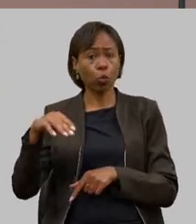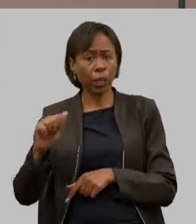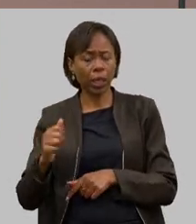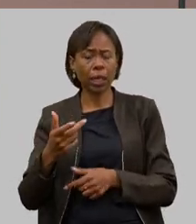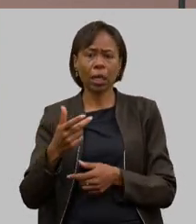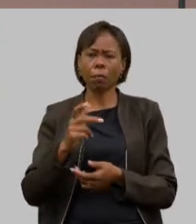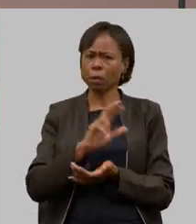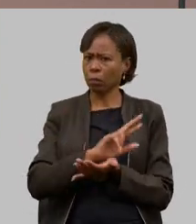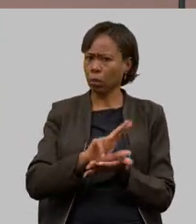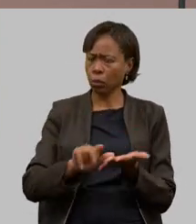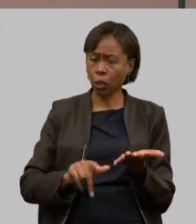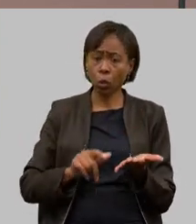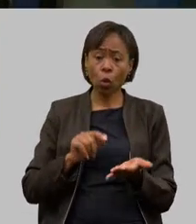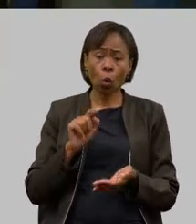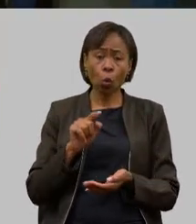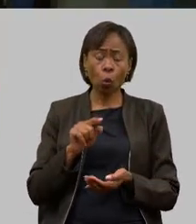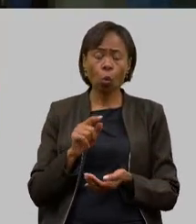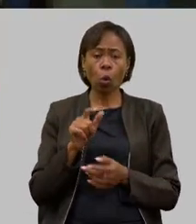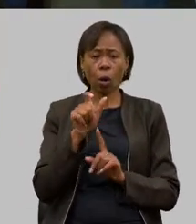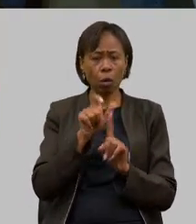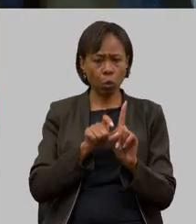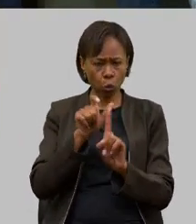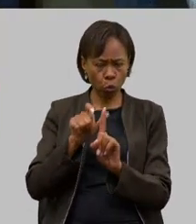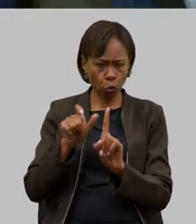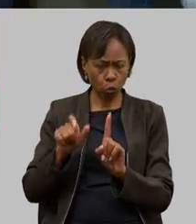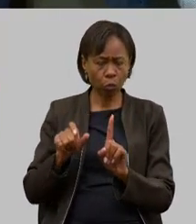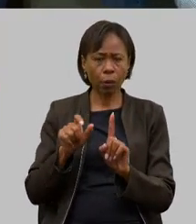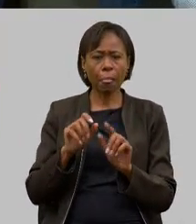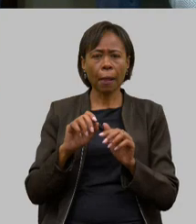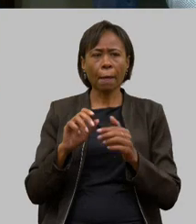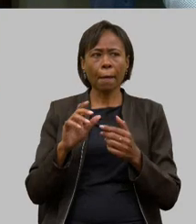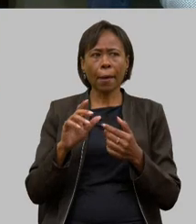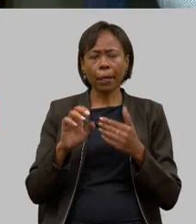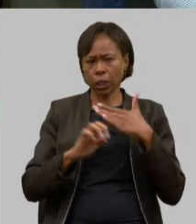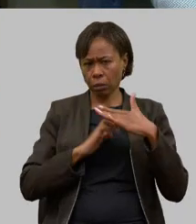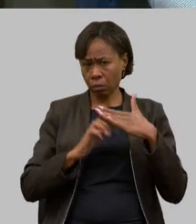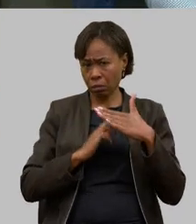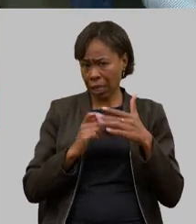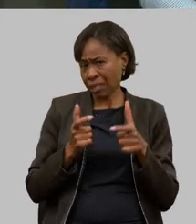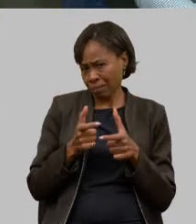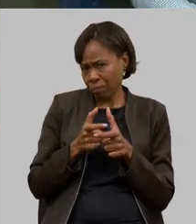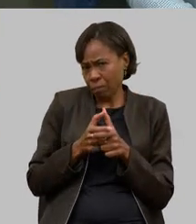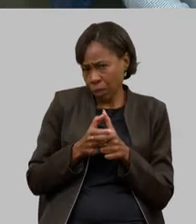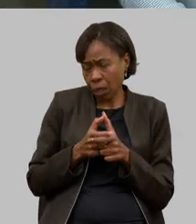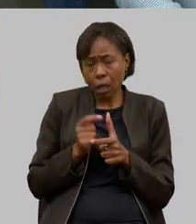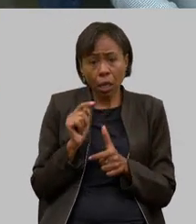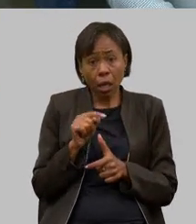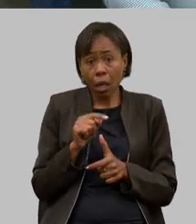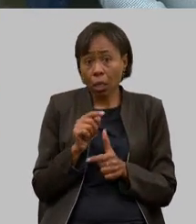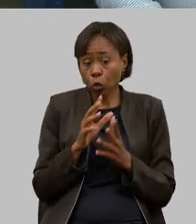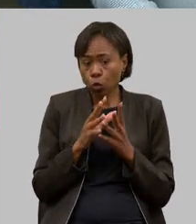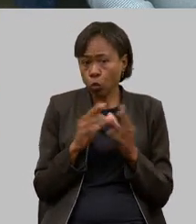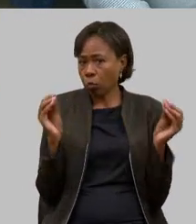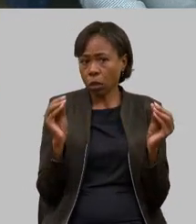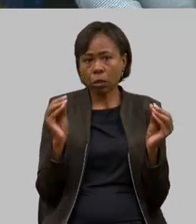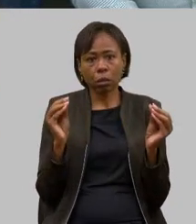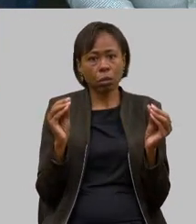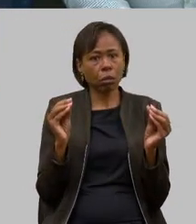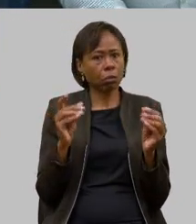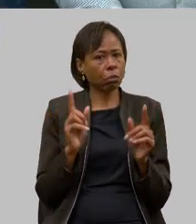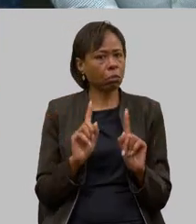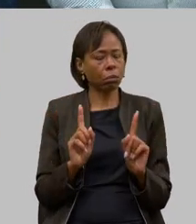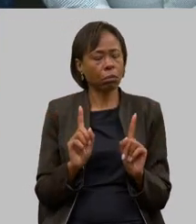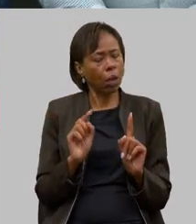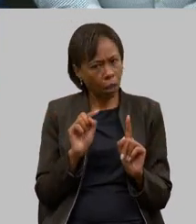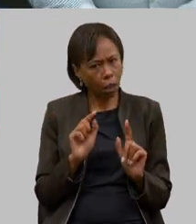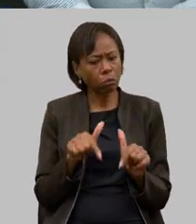o pequeno produtor eu disse aqui no início da audiência eu disse aqui que o pequeno produtor esse não vai desaparecer esse tem viabilidade se